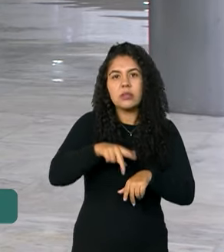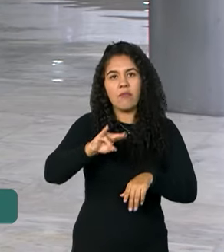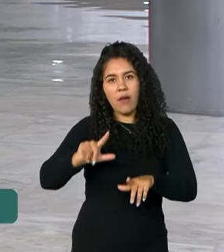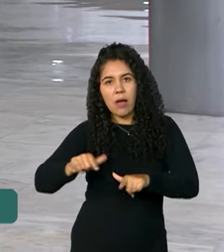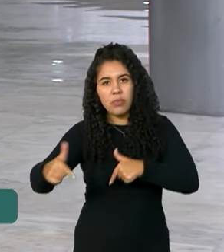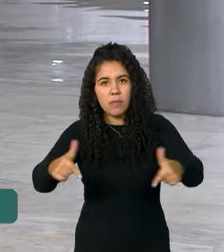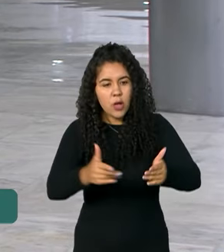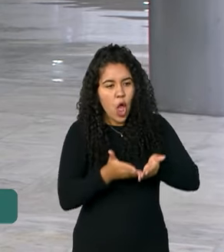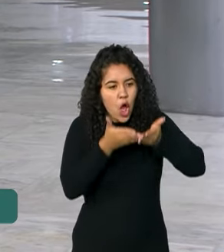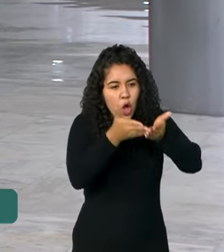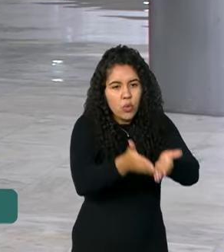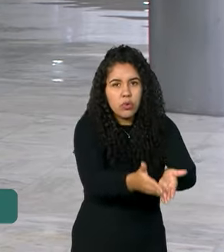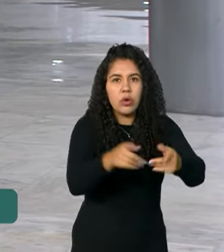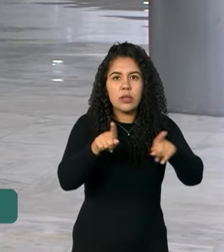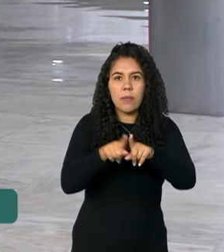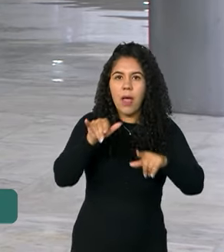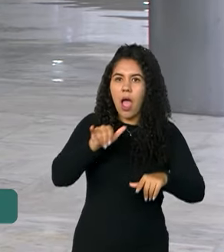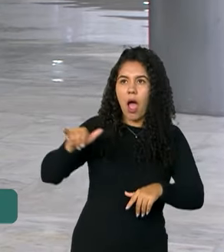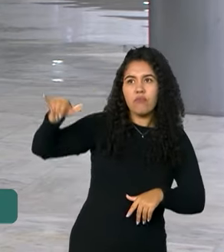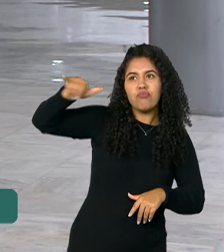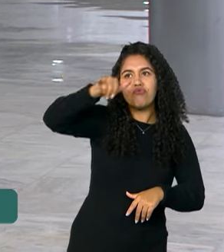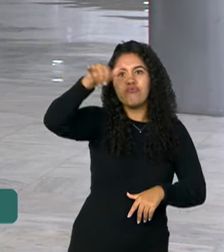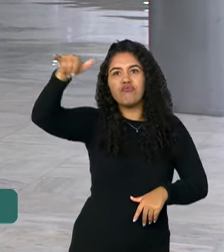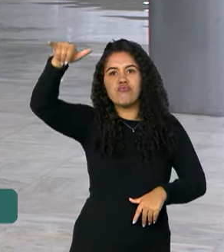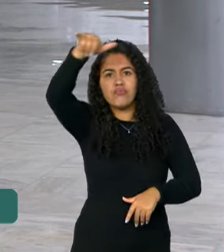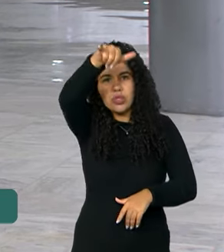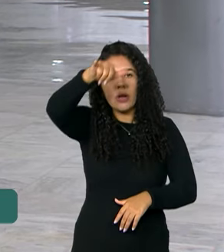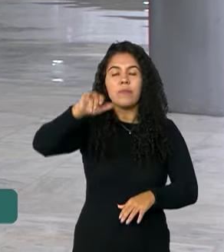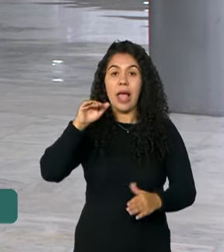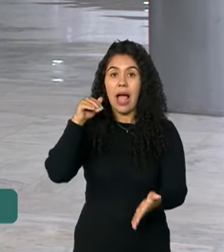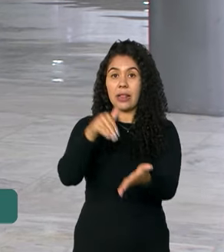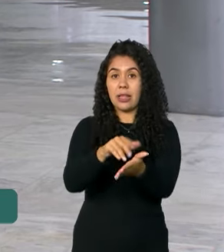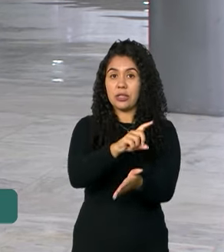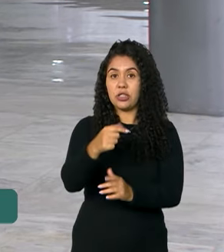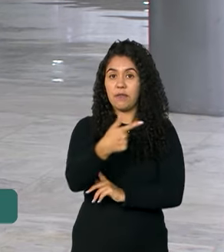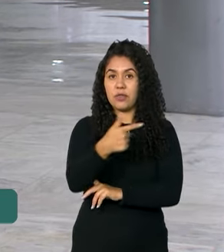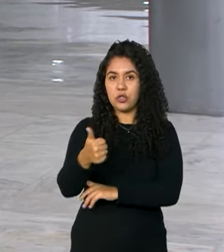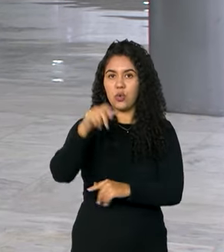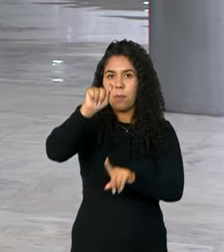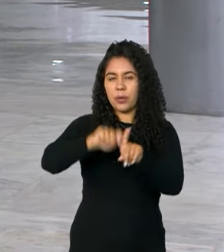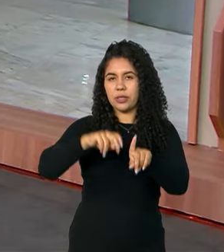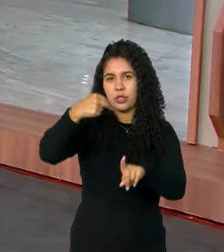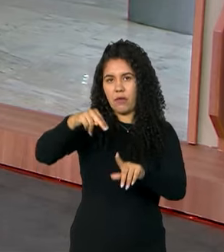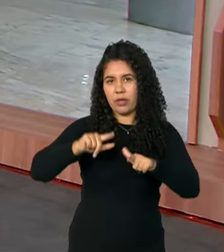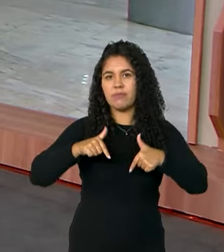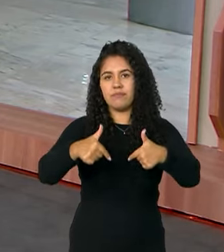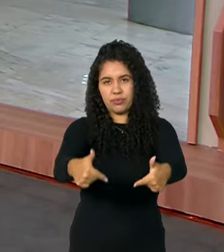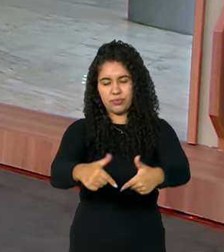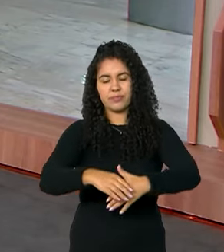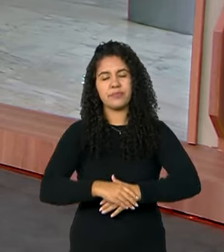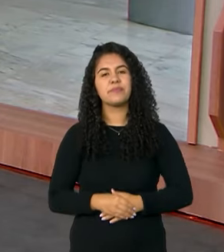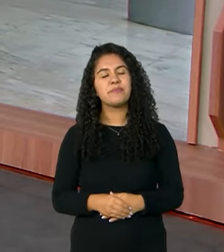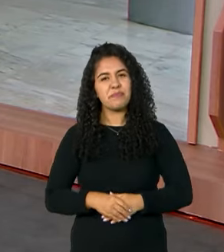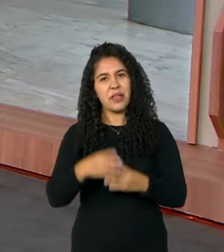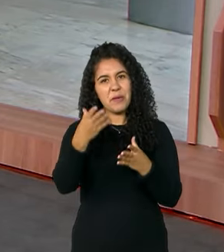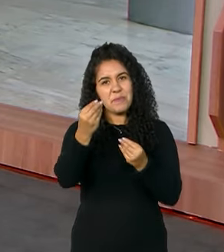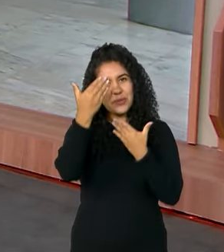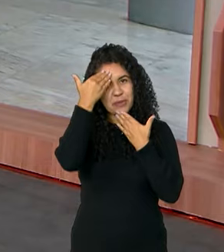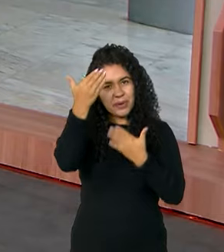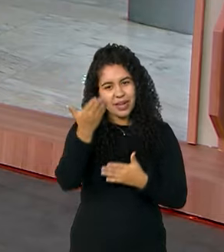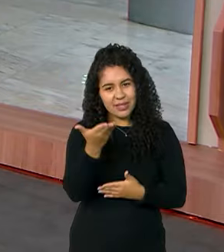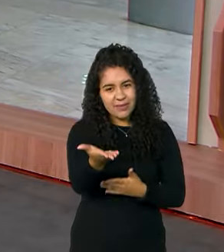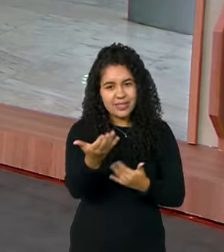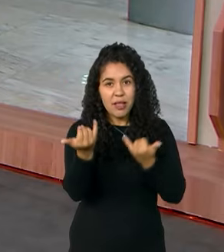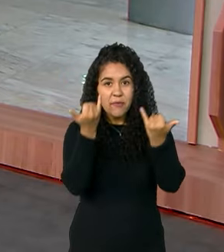cibernéticas e aéreas. A operação vai até o dia 21 de novembro. Vanessa? Ok, Jéssica. Obrigada pelas informações.